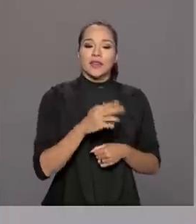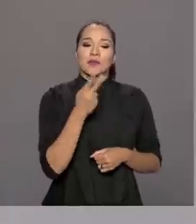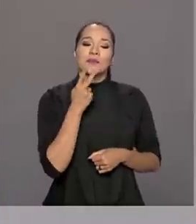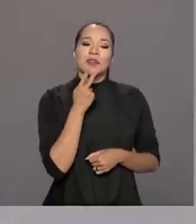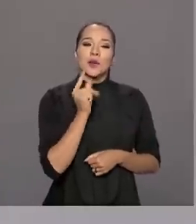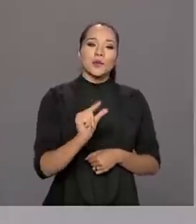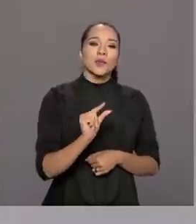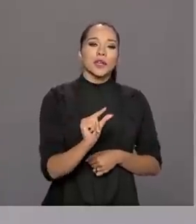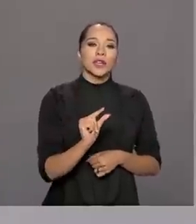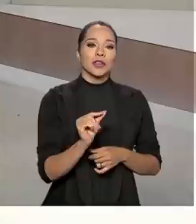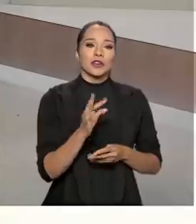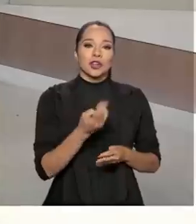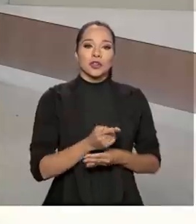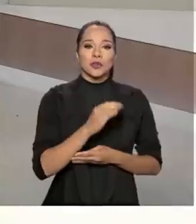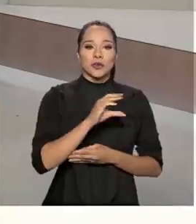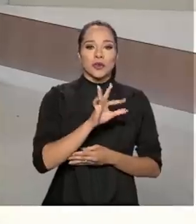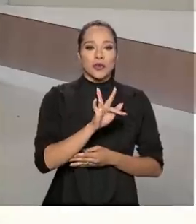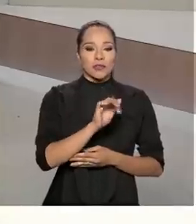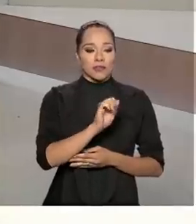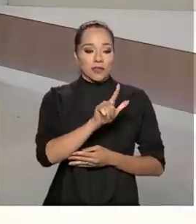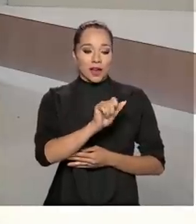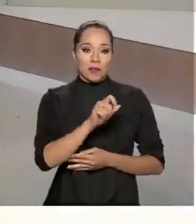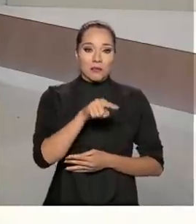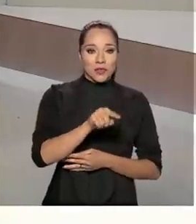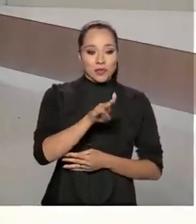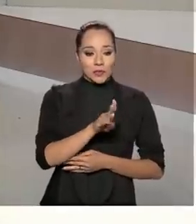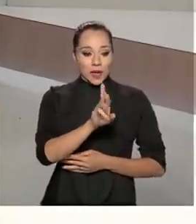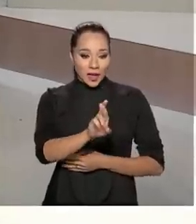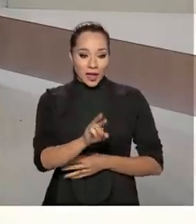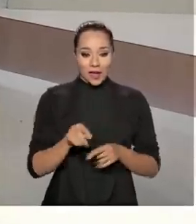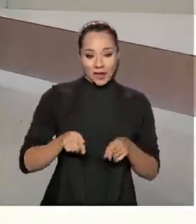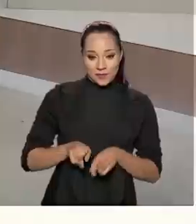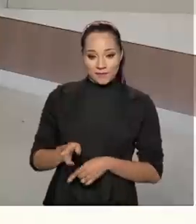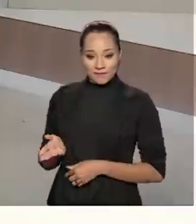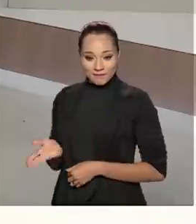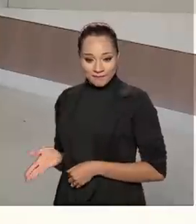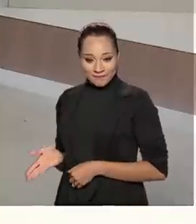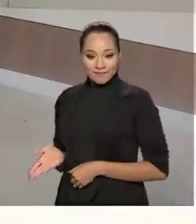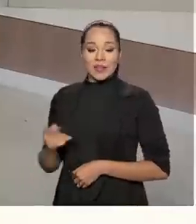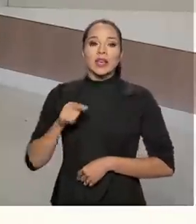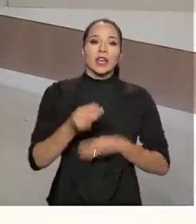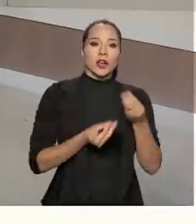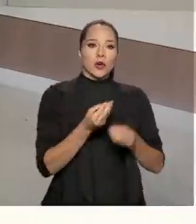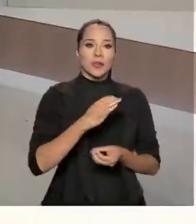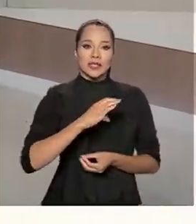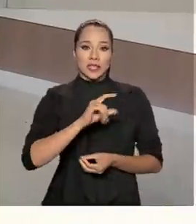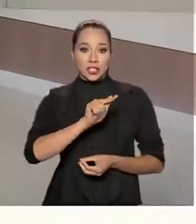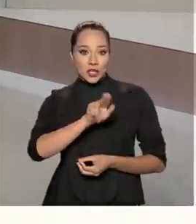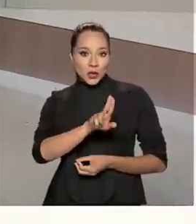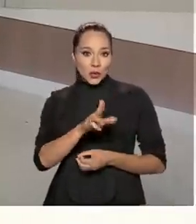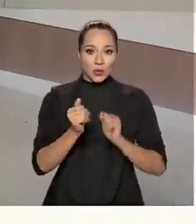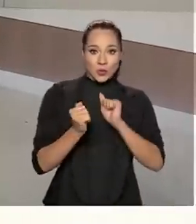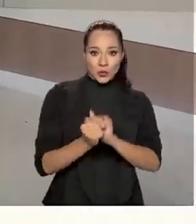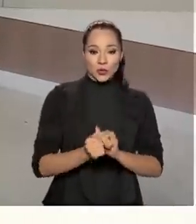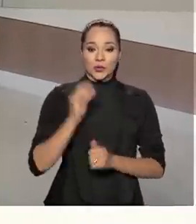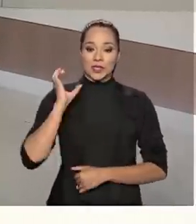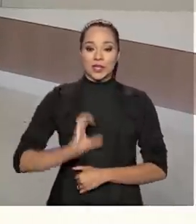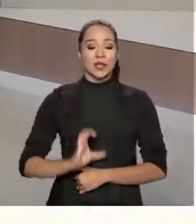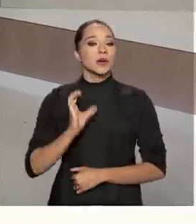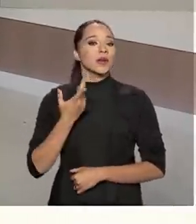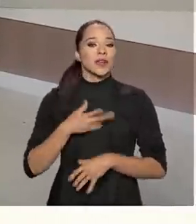falar um pouquinho do Fala.br. Ou seja, foi a forma da CGU buscar junto aos cidadãos informações,